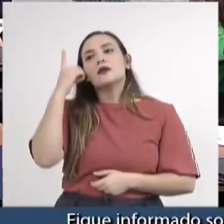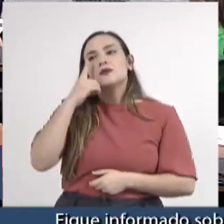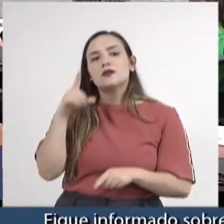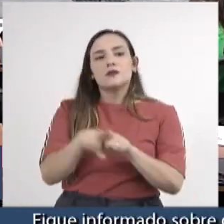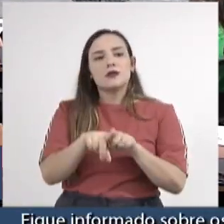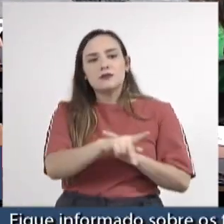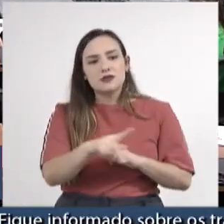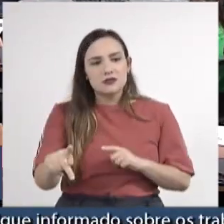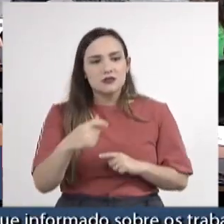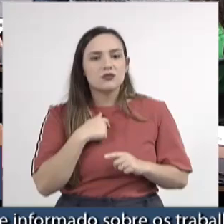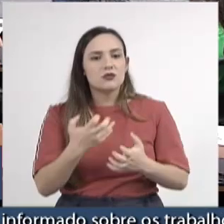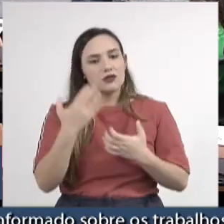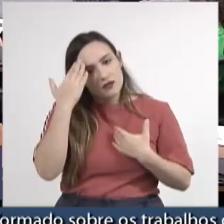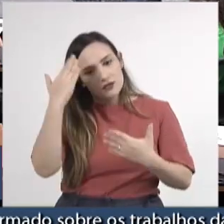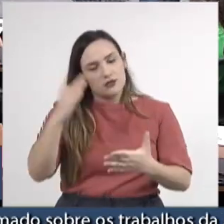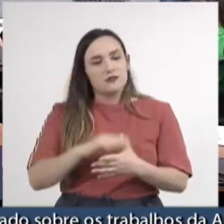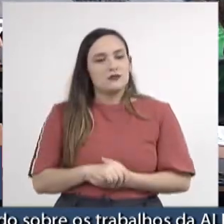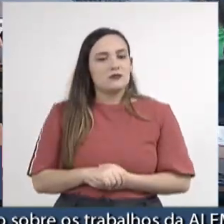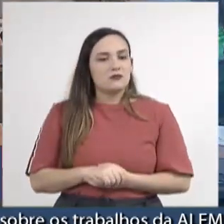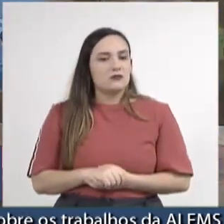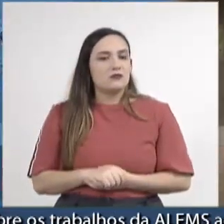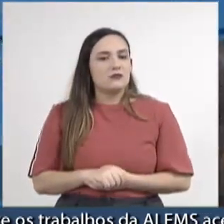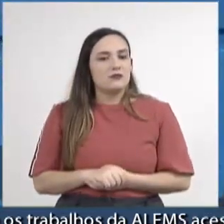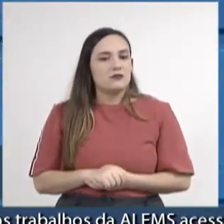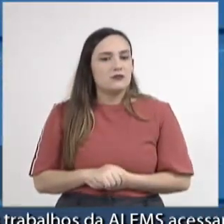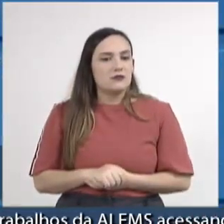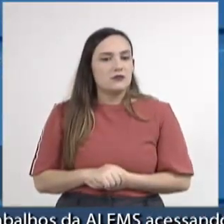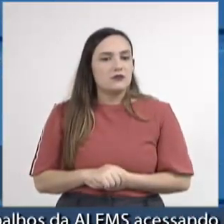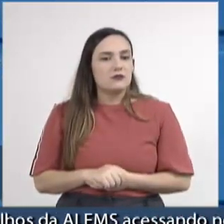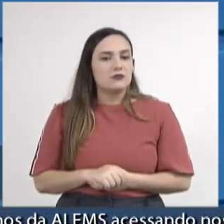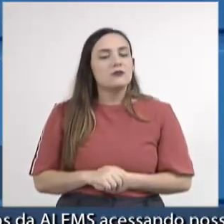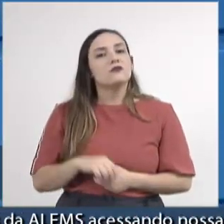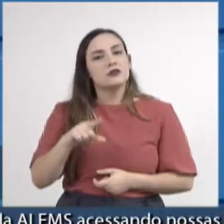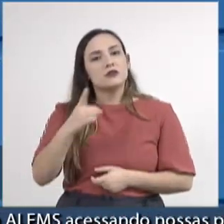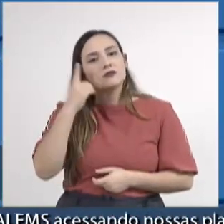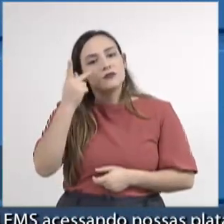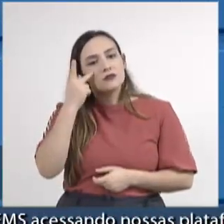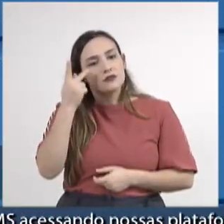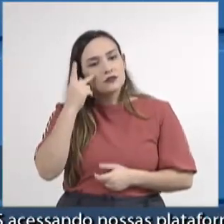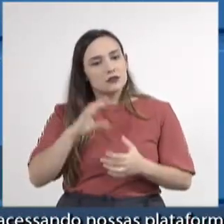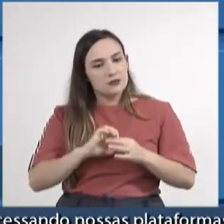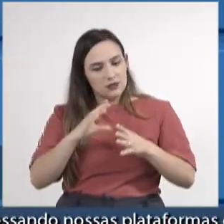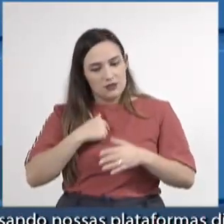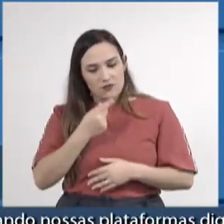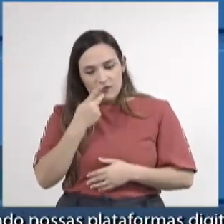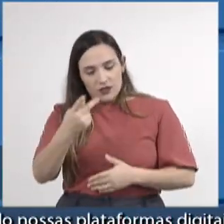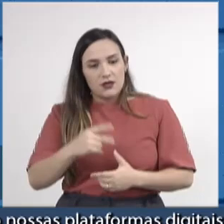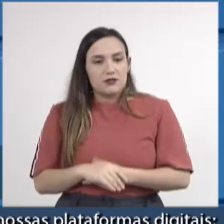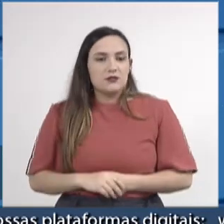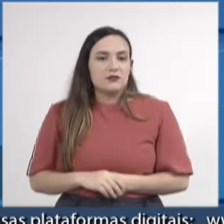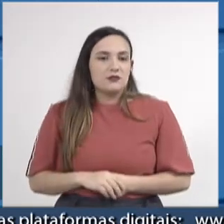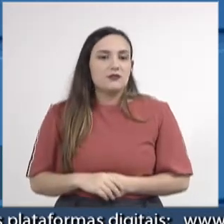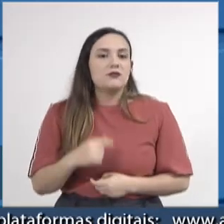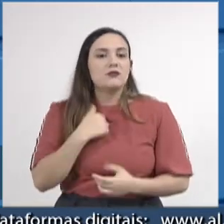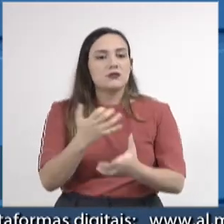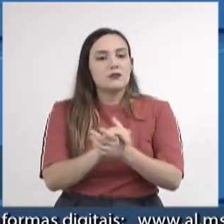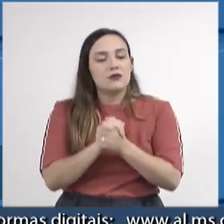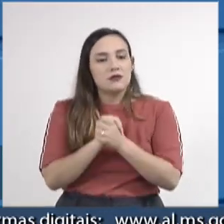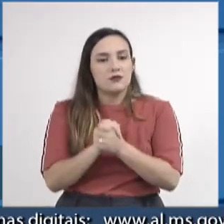parlamentares. Agradeço desde já, deputado Pedro Kemp, por me considerar essa parte. Parabenizar, Vossa